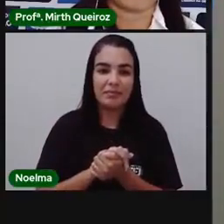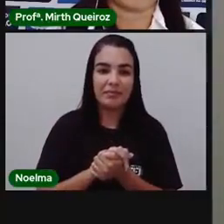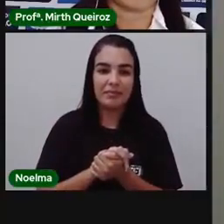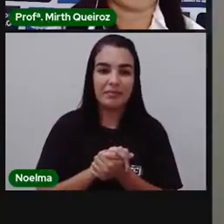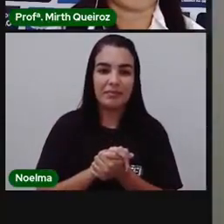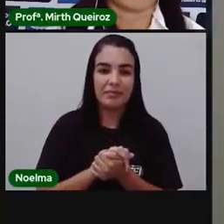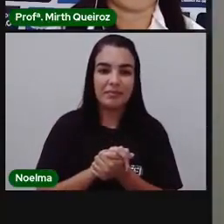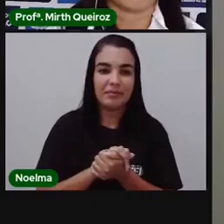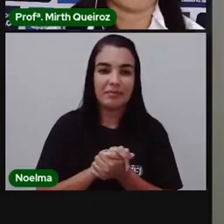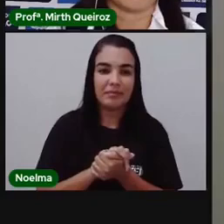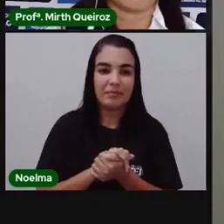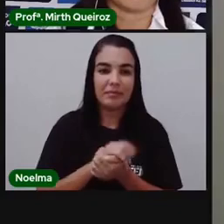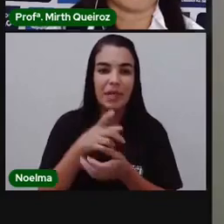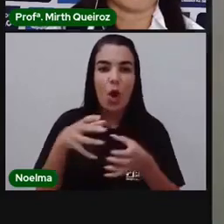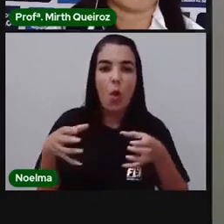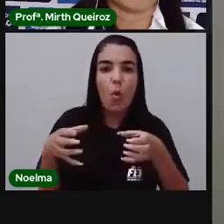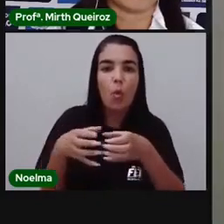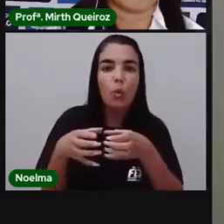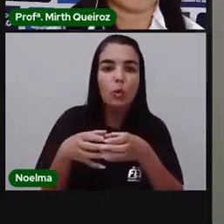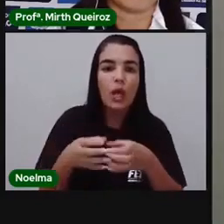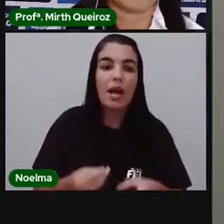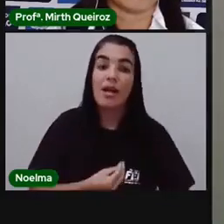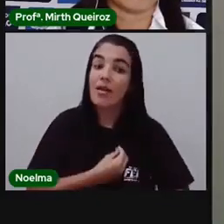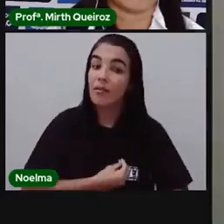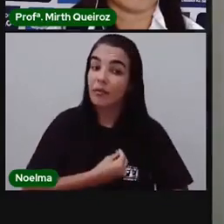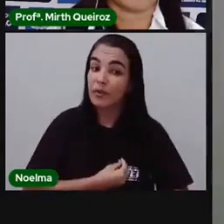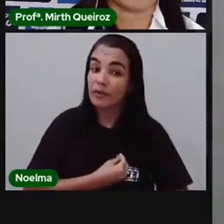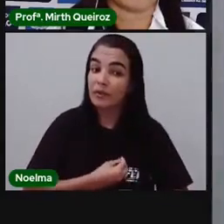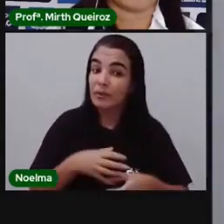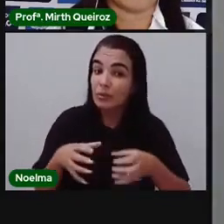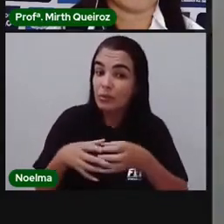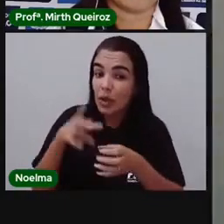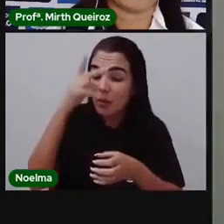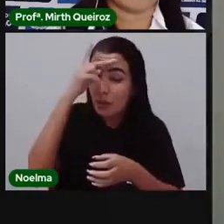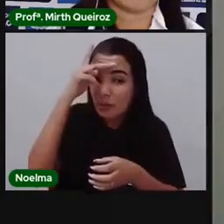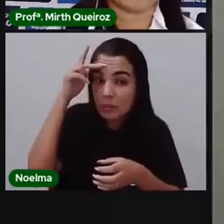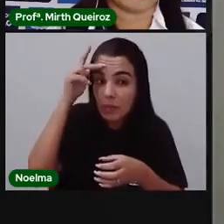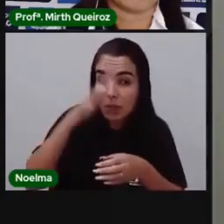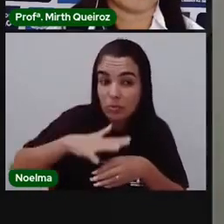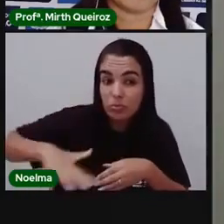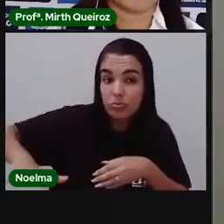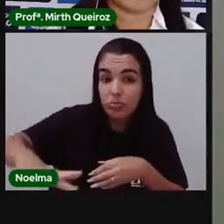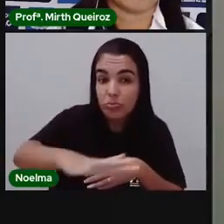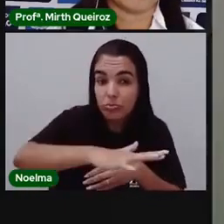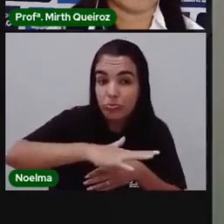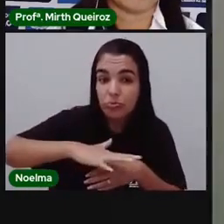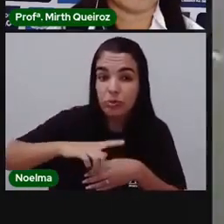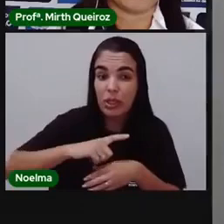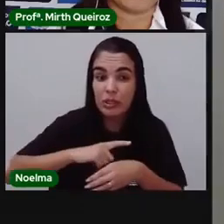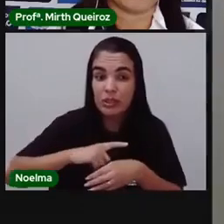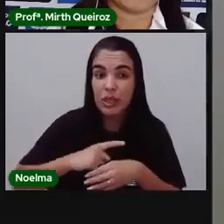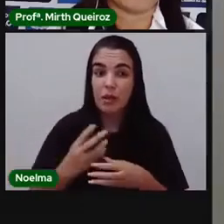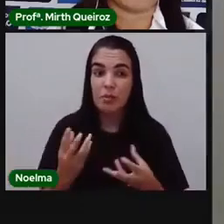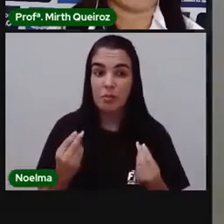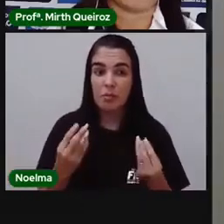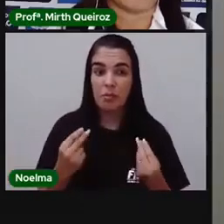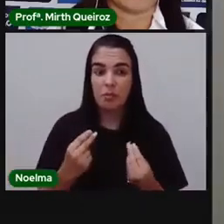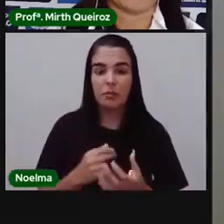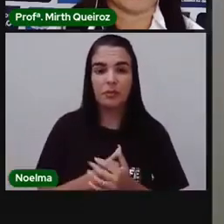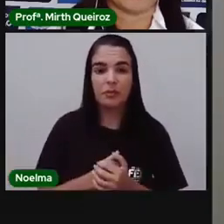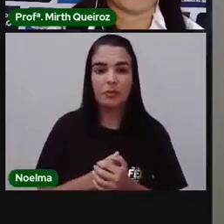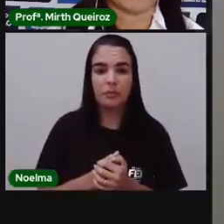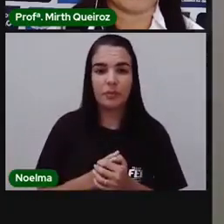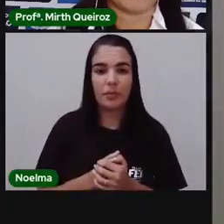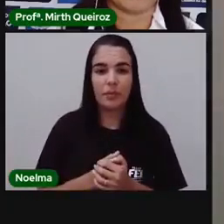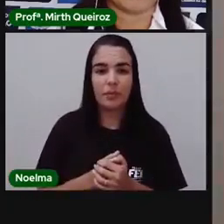Um bioma é o conjunto de seres vivos de uma área, um ecossistema com um certo nível de homogeneidade. Já o termo